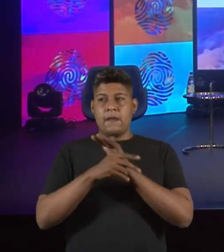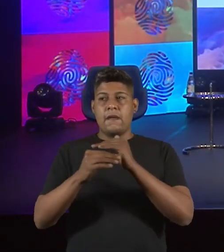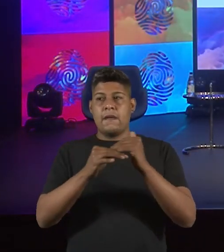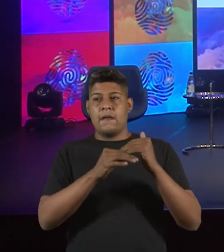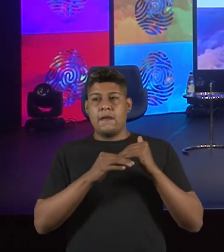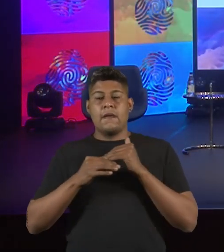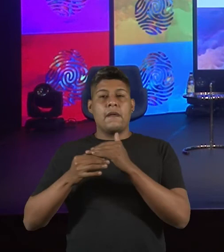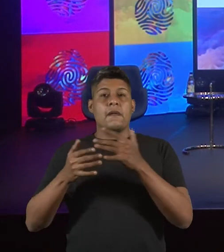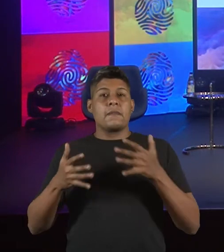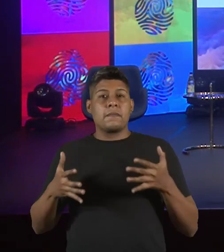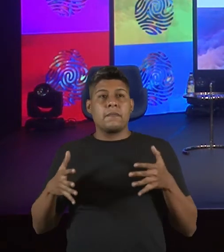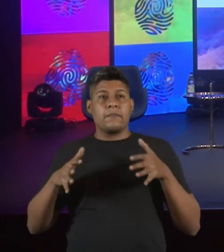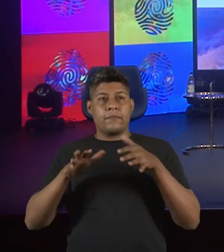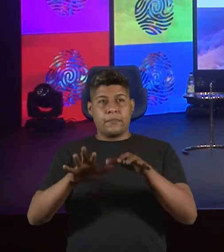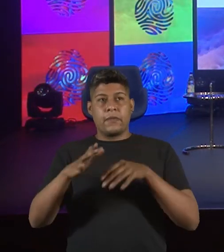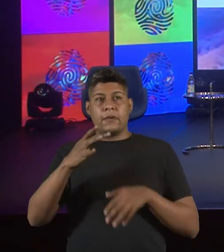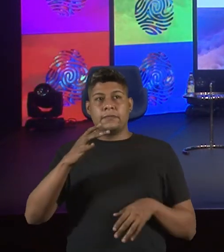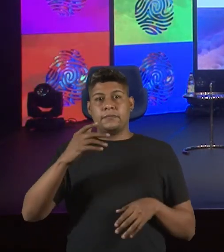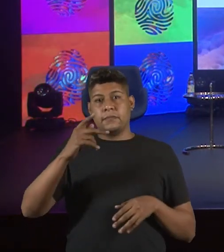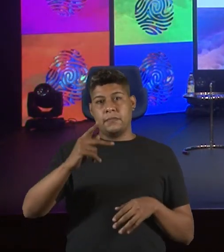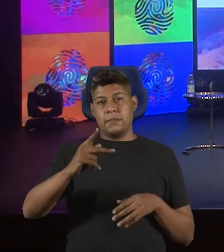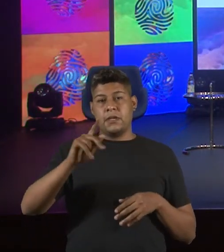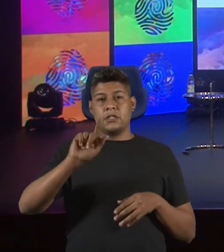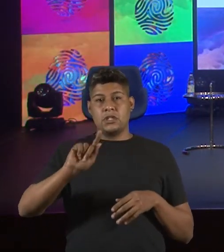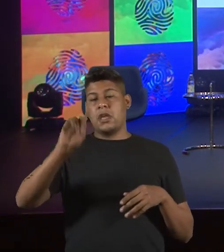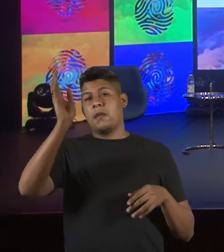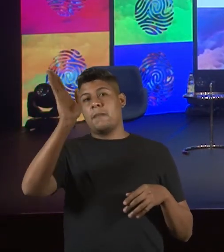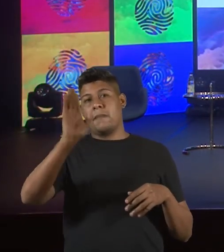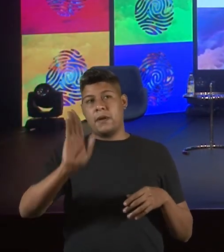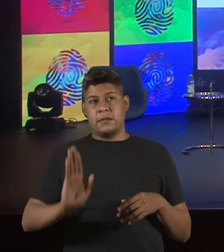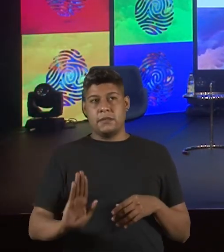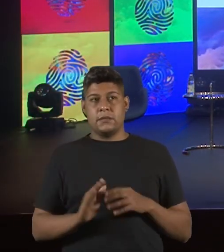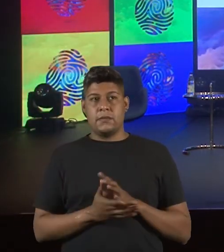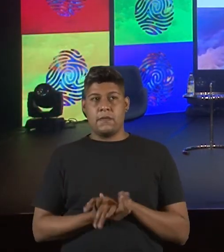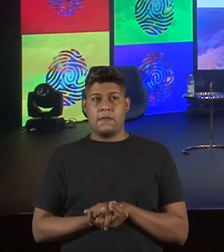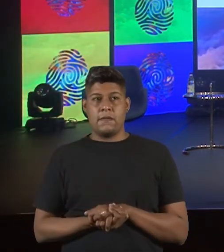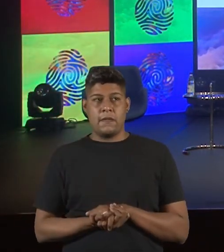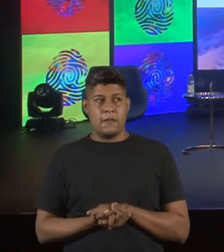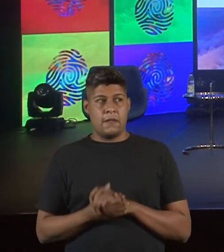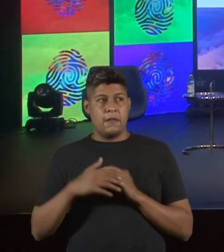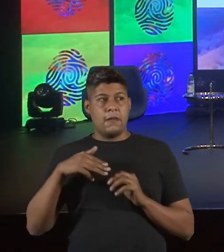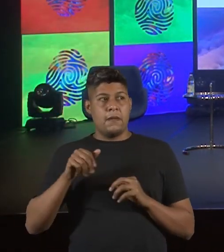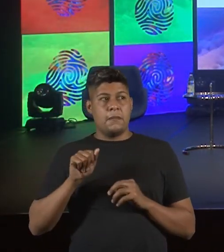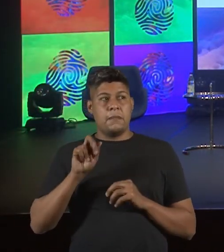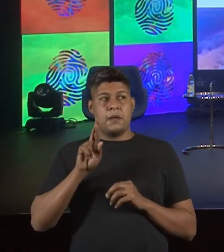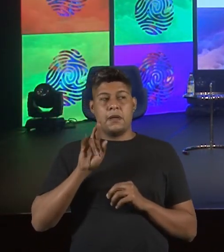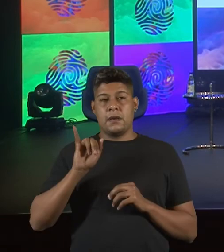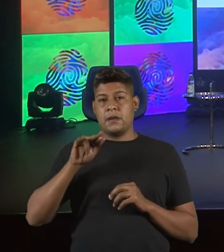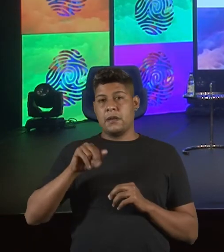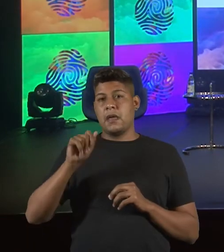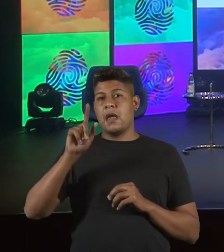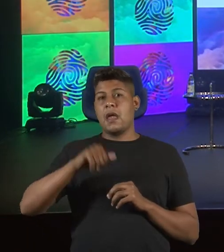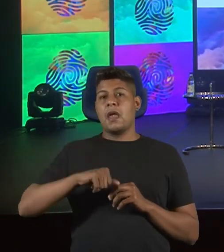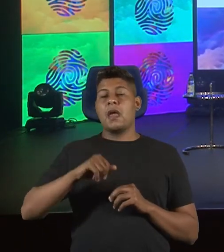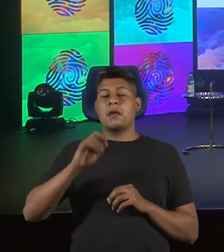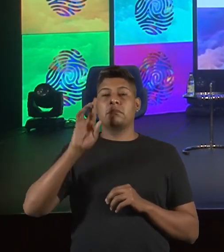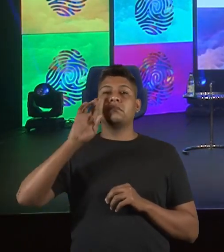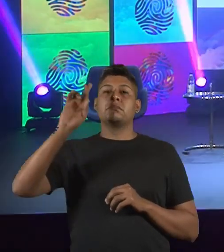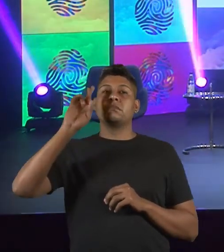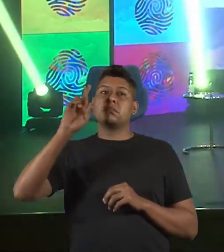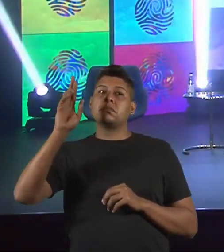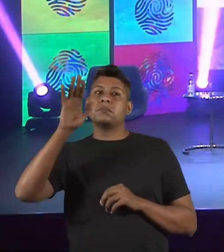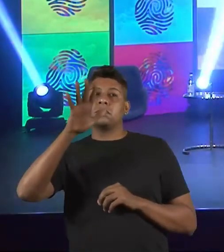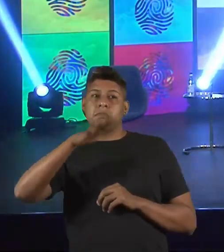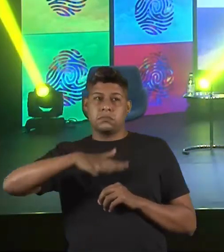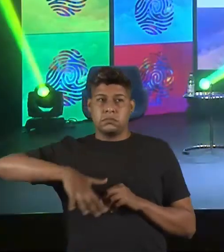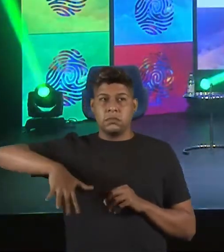e Inclusão da P&G Brasil. A Marina Minet, que é CEO da Confederação Brasileira